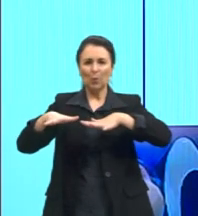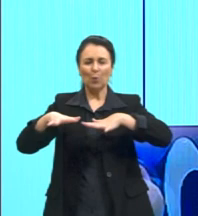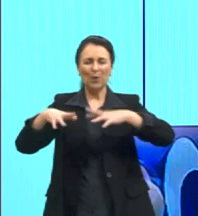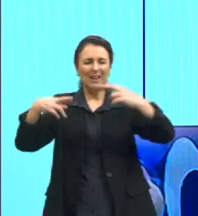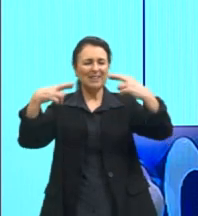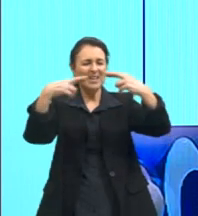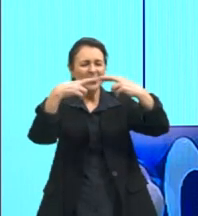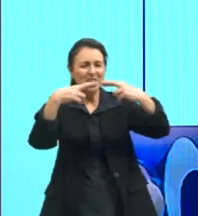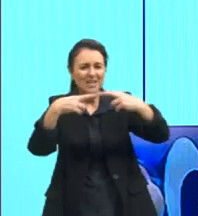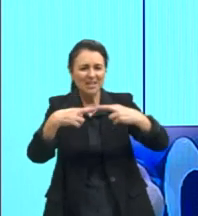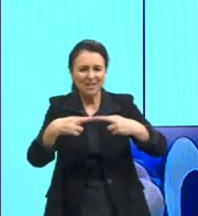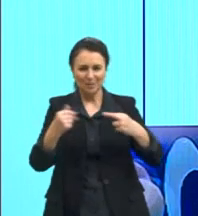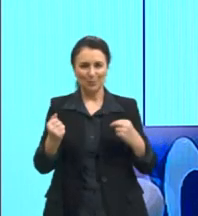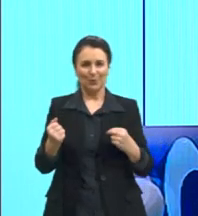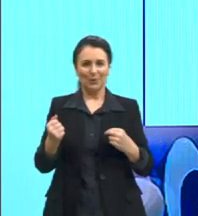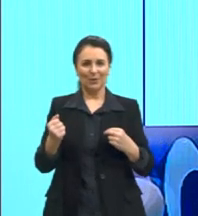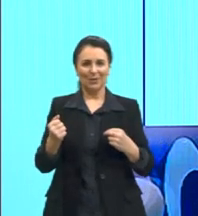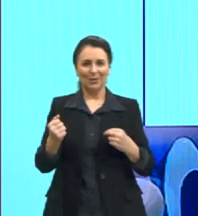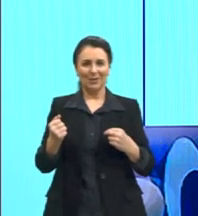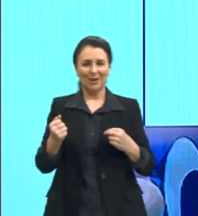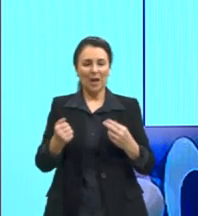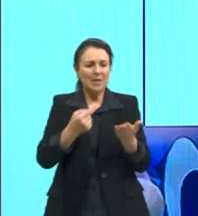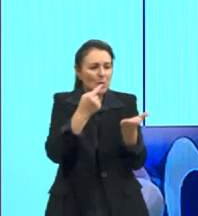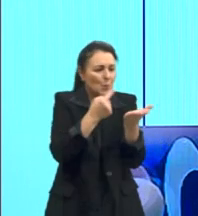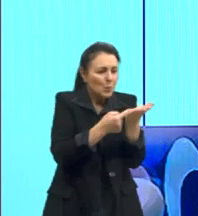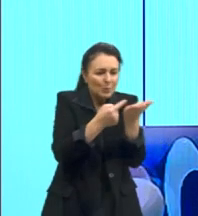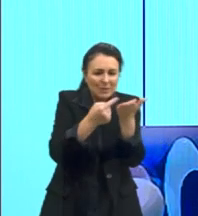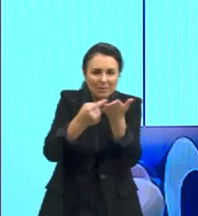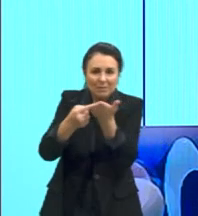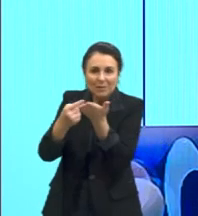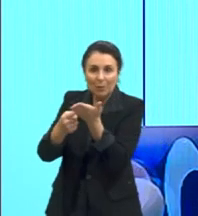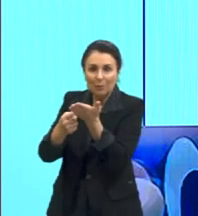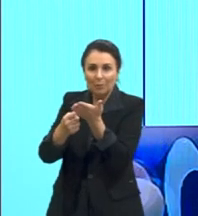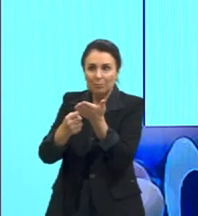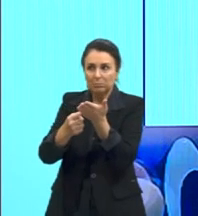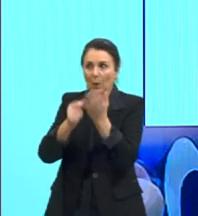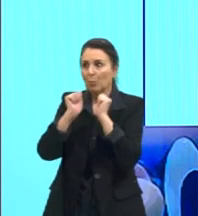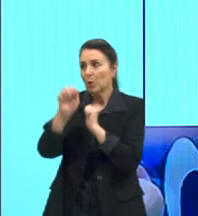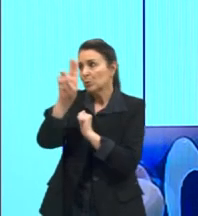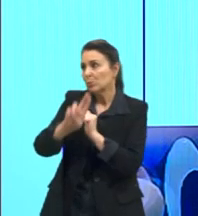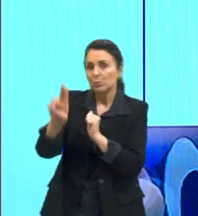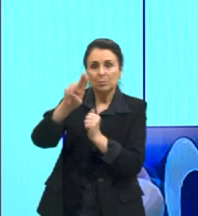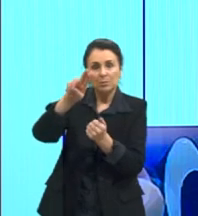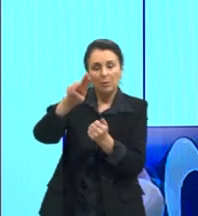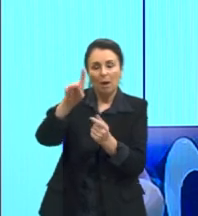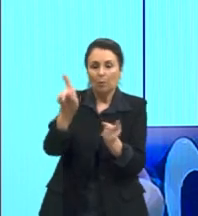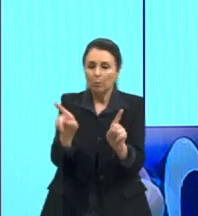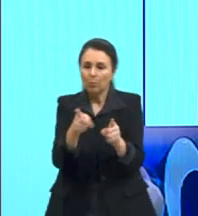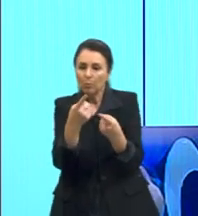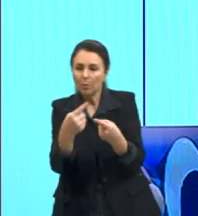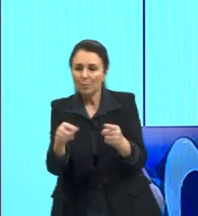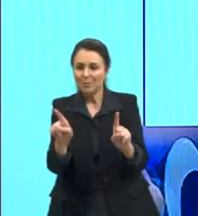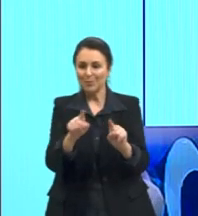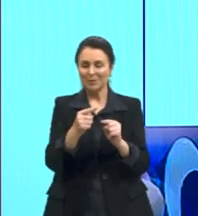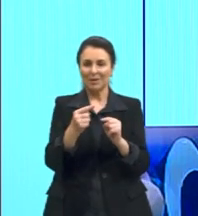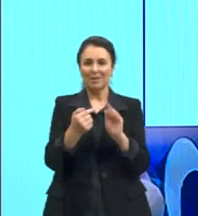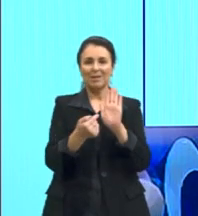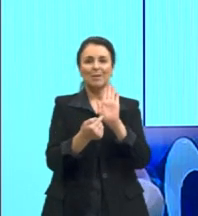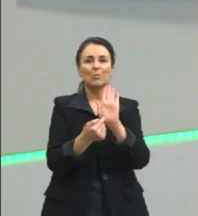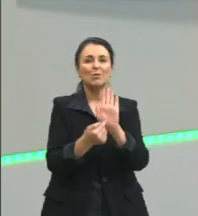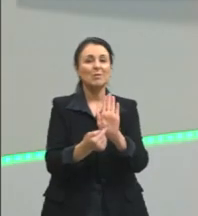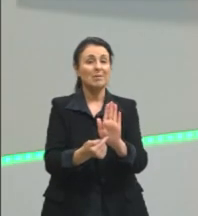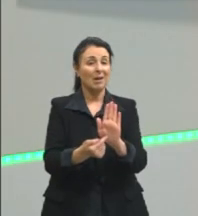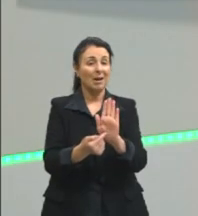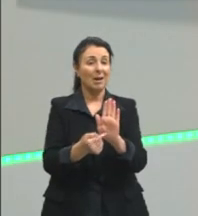pensados ou não, através de uma música, ele vai também transmitir diversas mensagens.